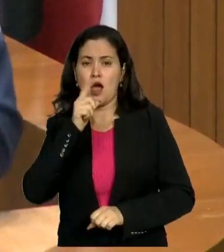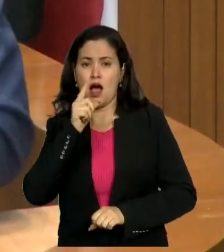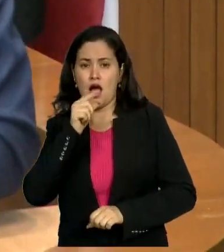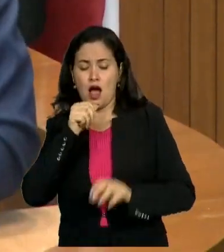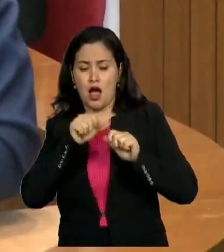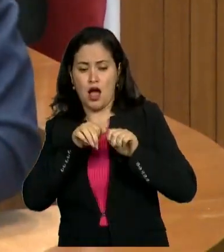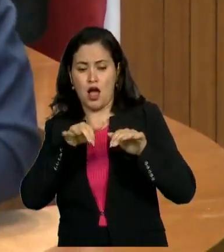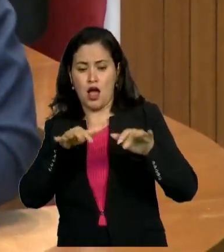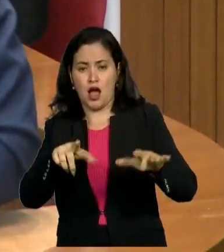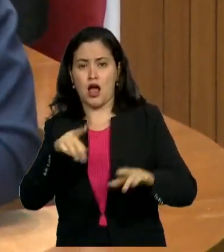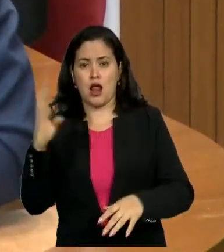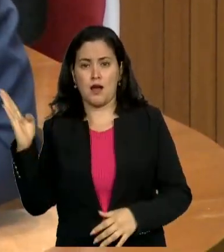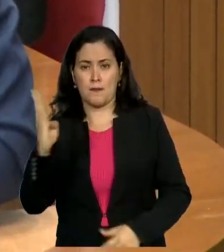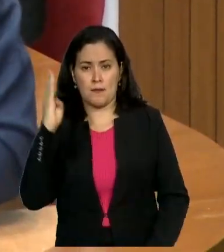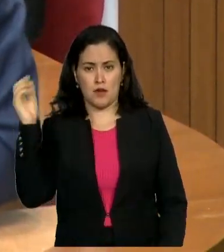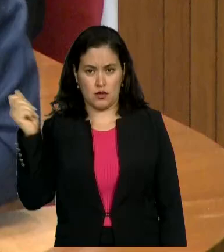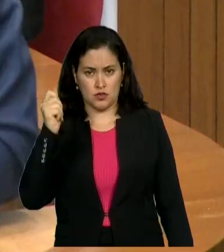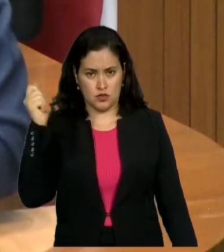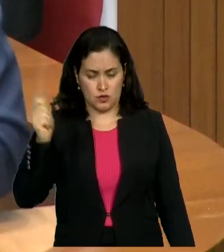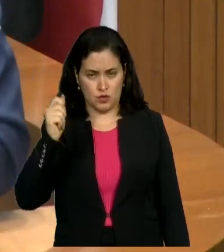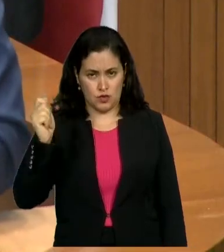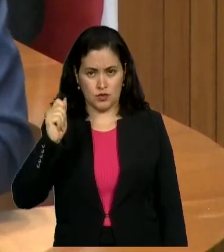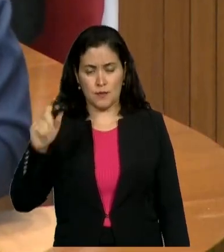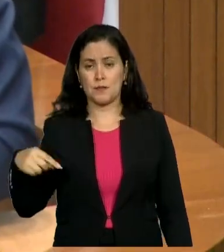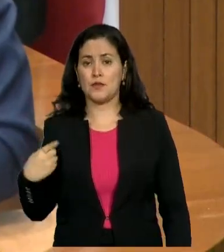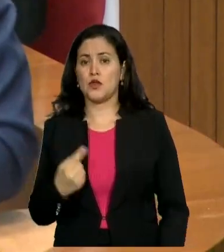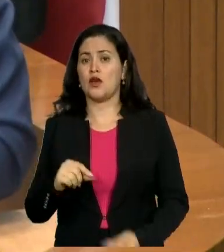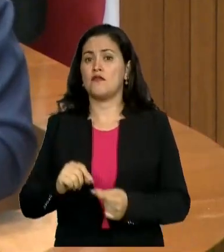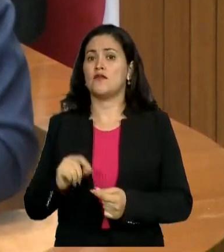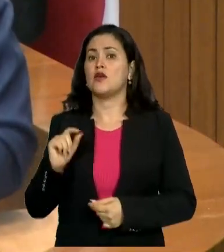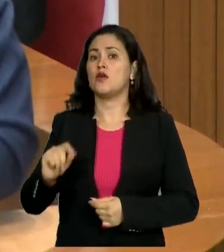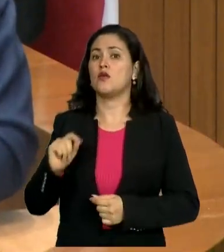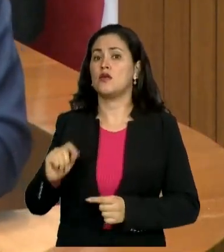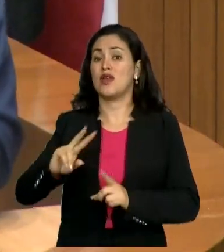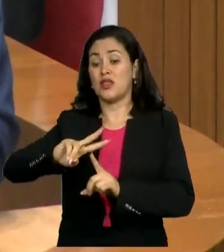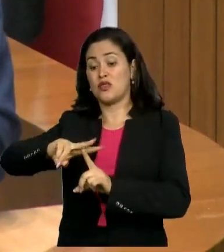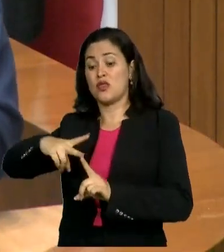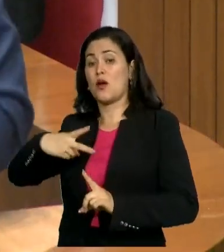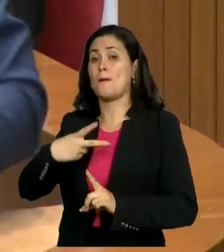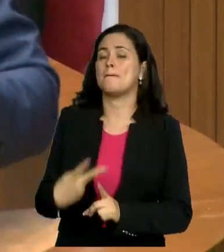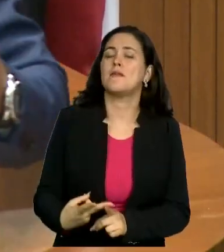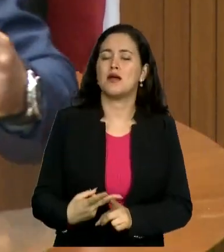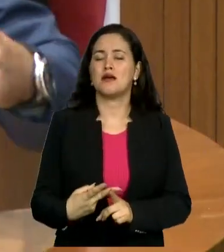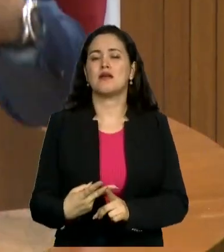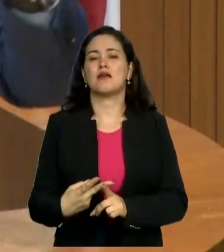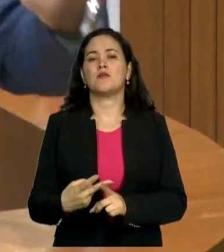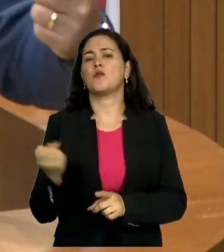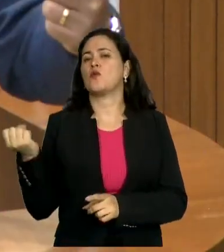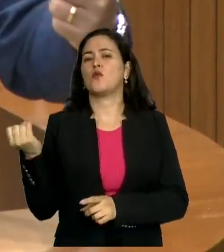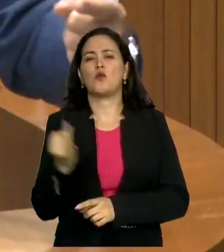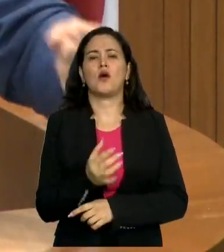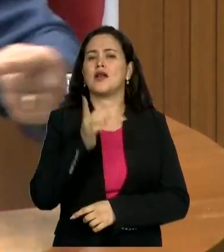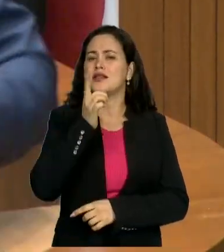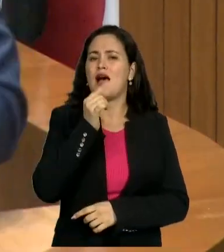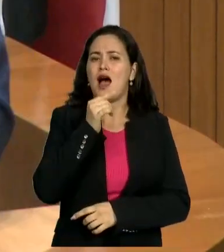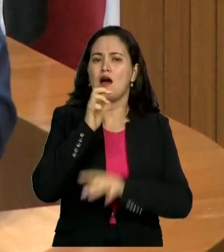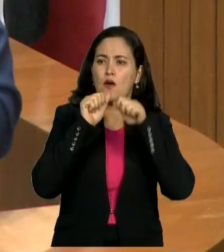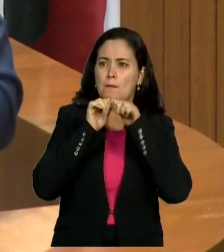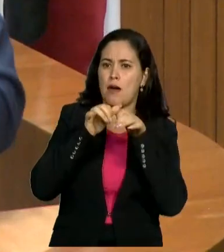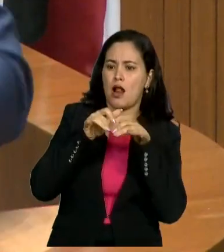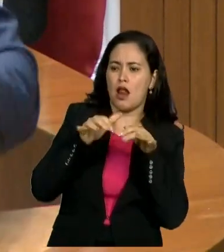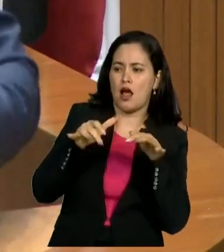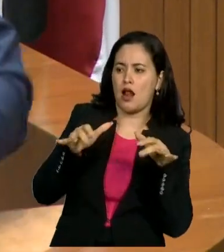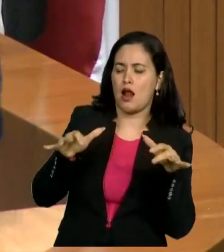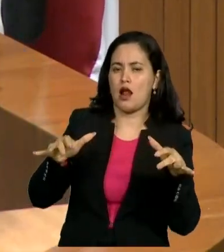Corda. E nós dobramos, deputado Hilton, a capacidade de distribuição de água. Foi investido milhões de reais e